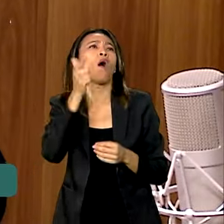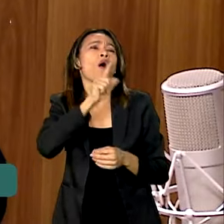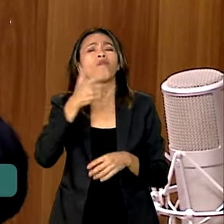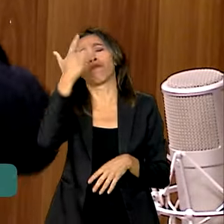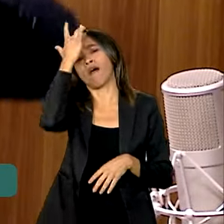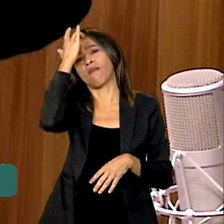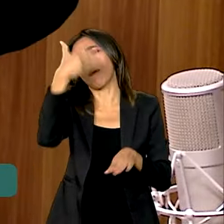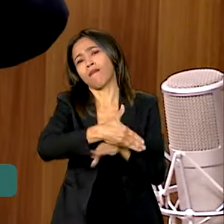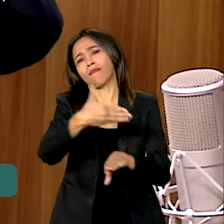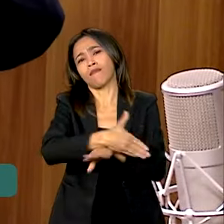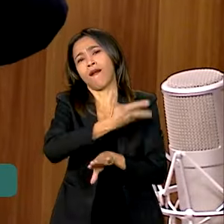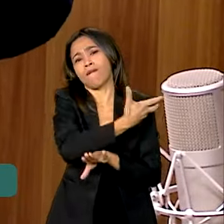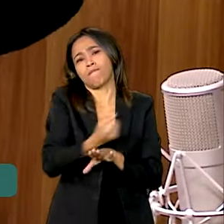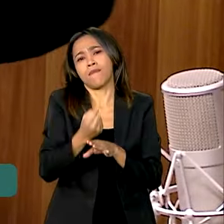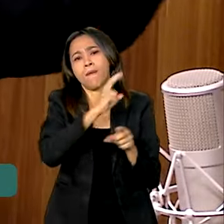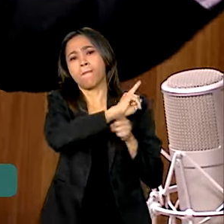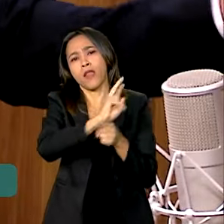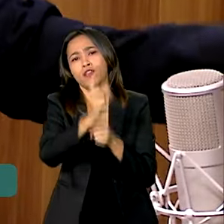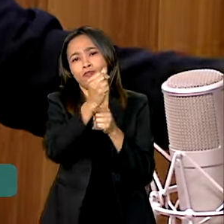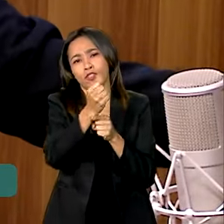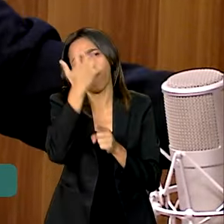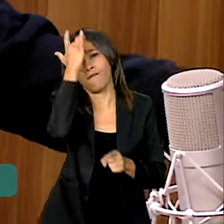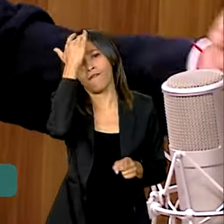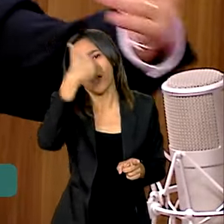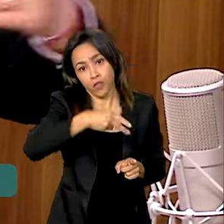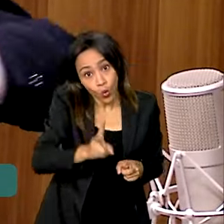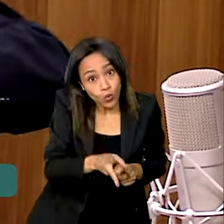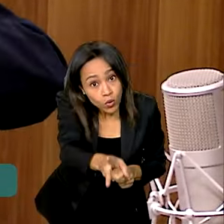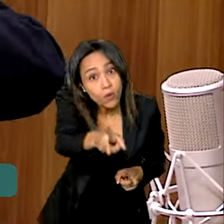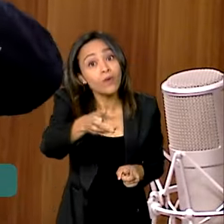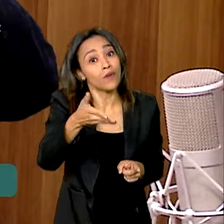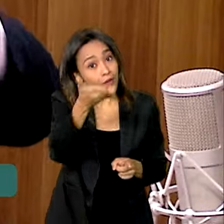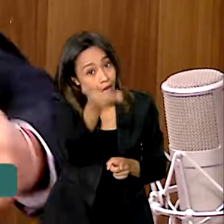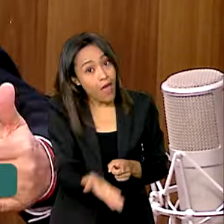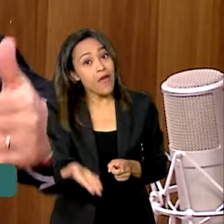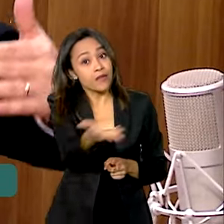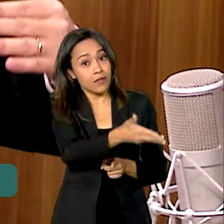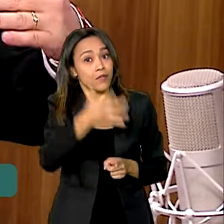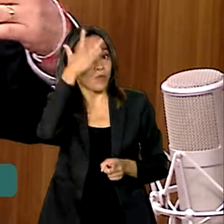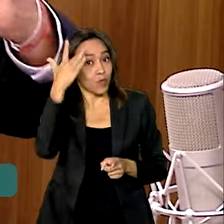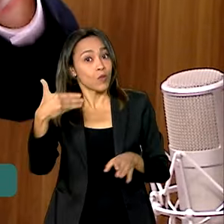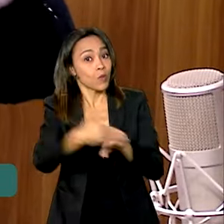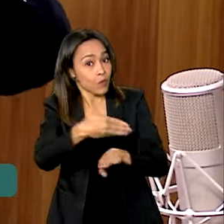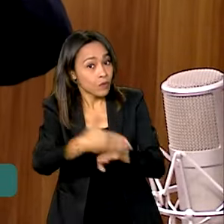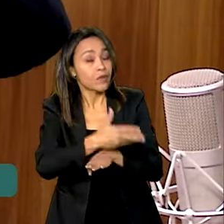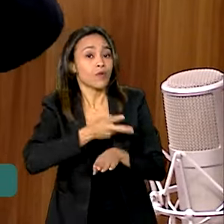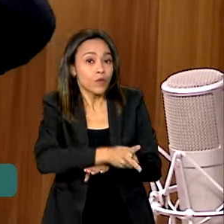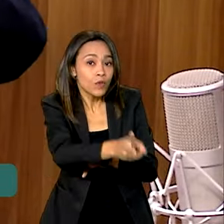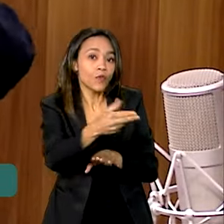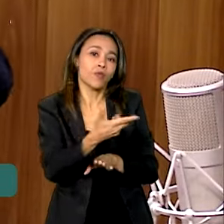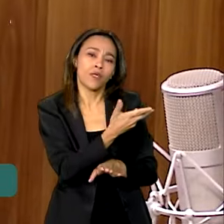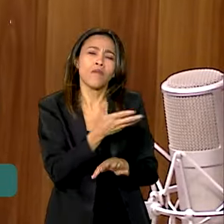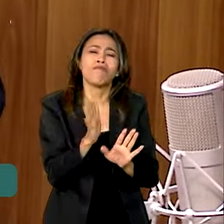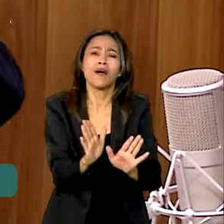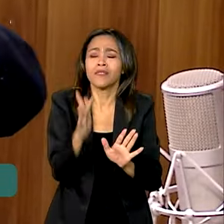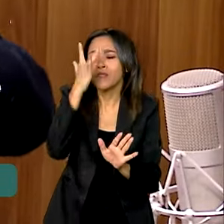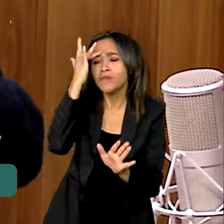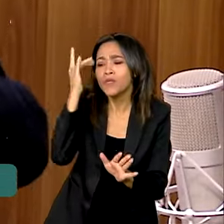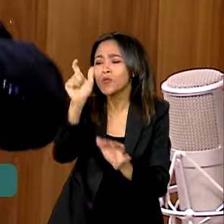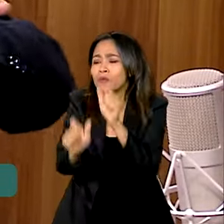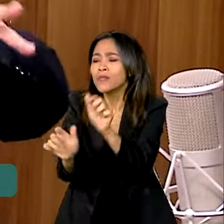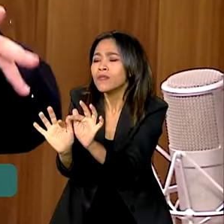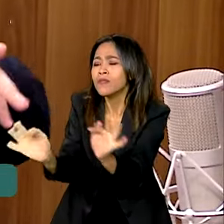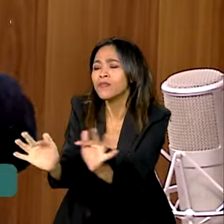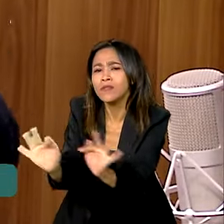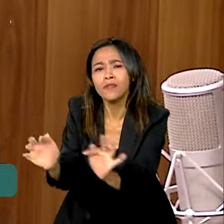Pronaf. Nós queremos que ele continue a tomar, porque ele é o nosso cliente importante, mas queremos que o pequeno tome o